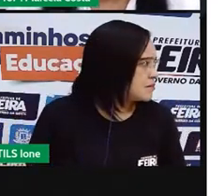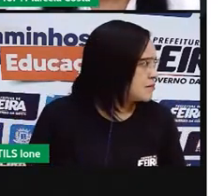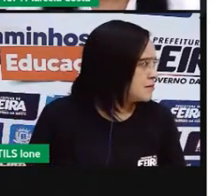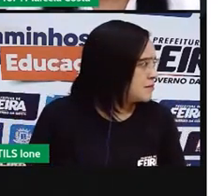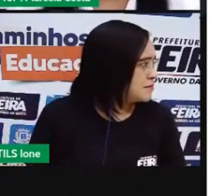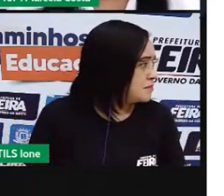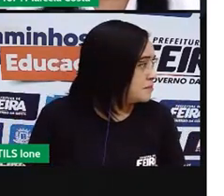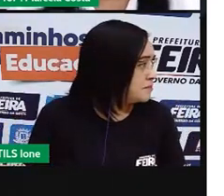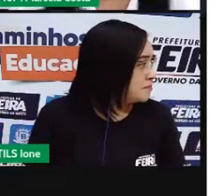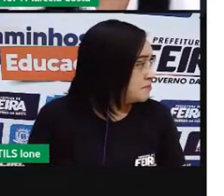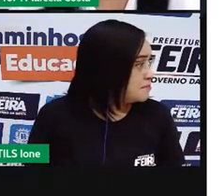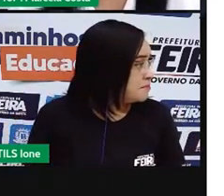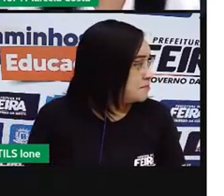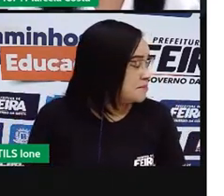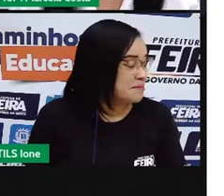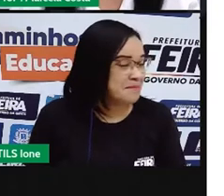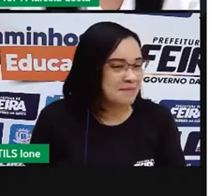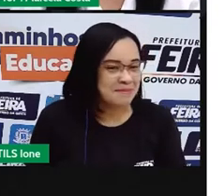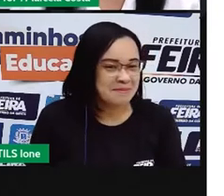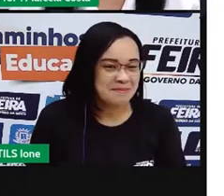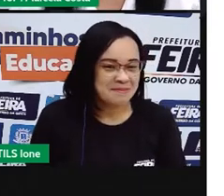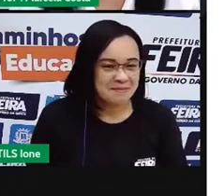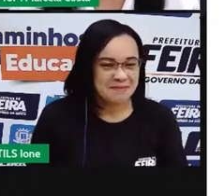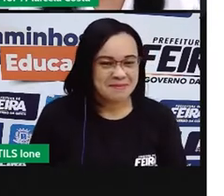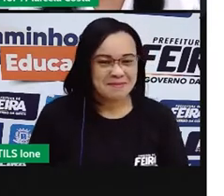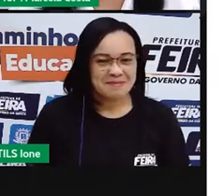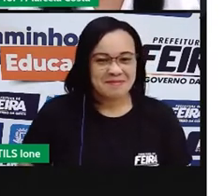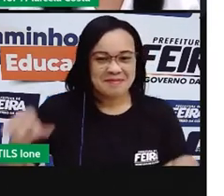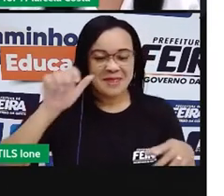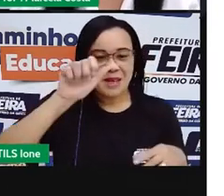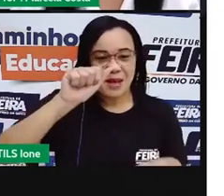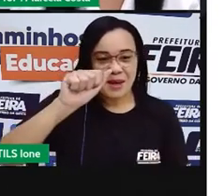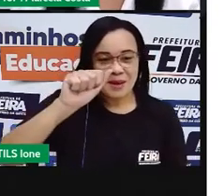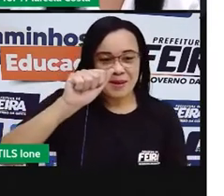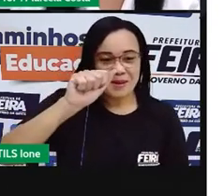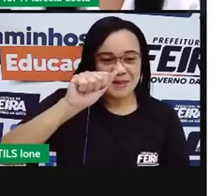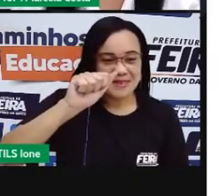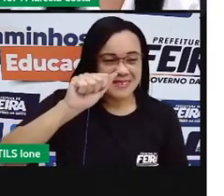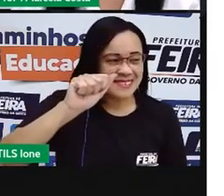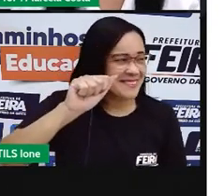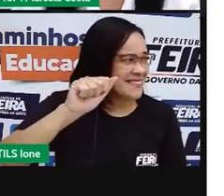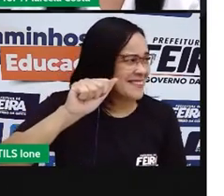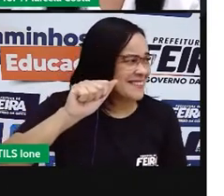Aranha. Aranha. Aranha começa com a letra ar. Aranha.